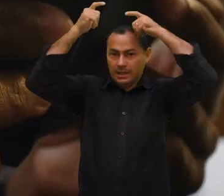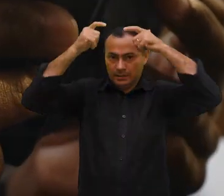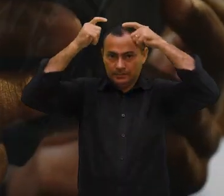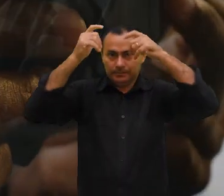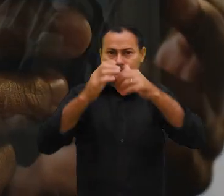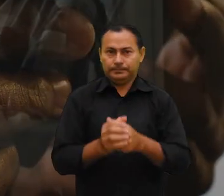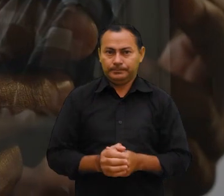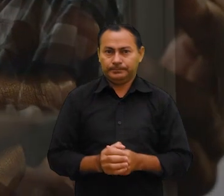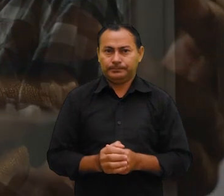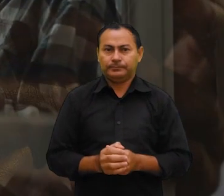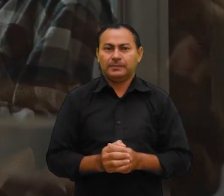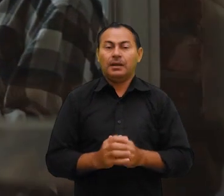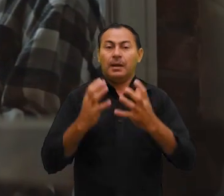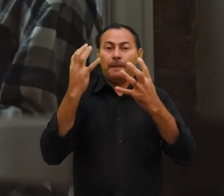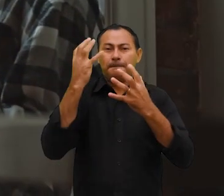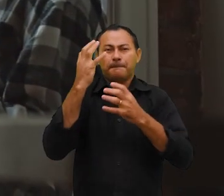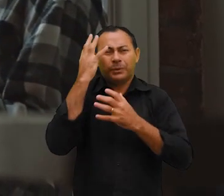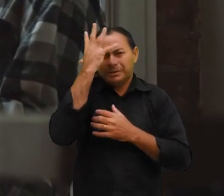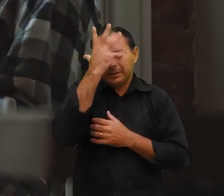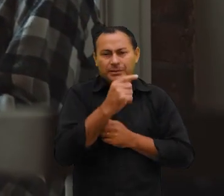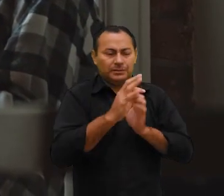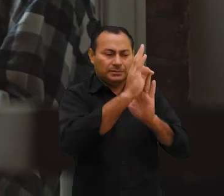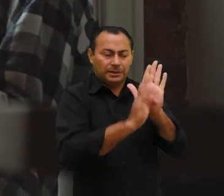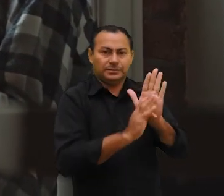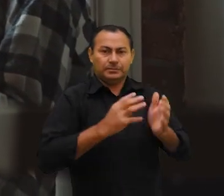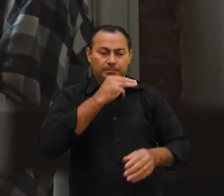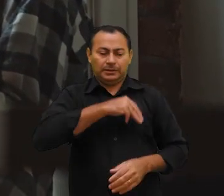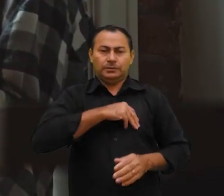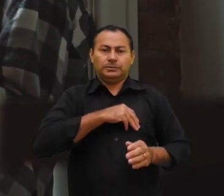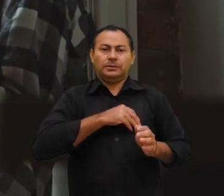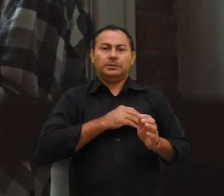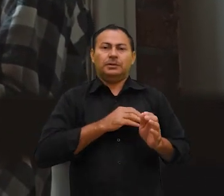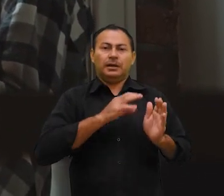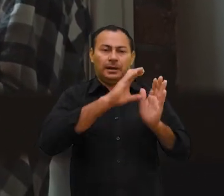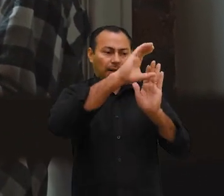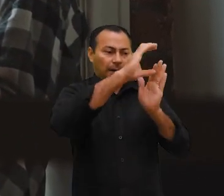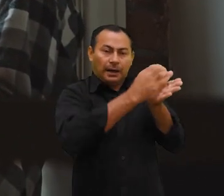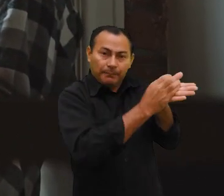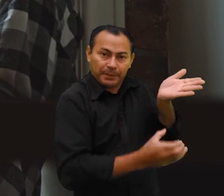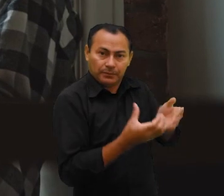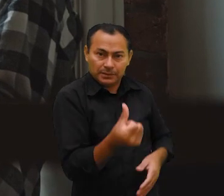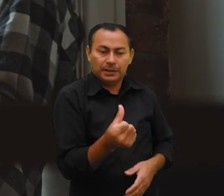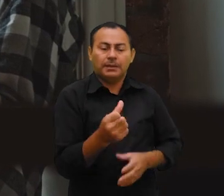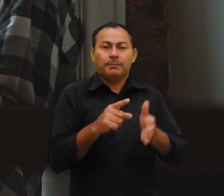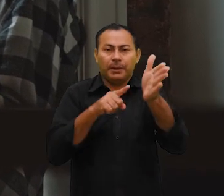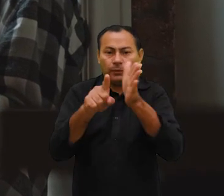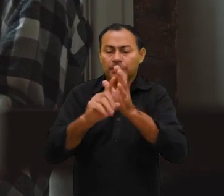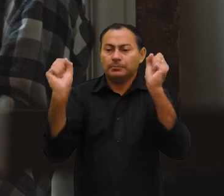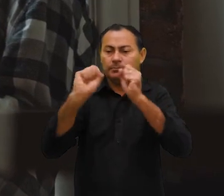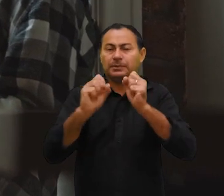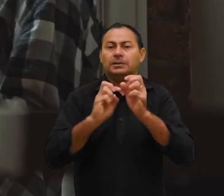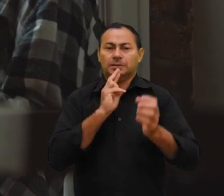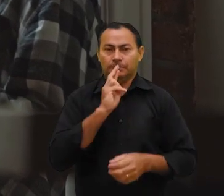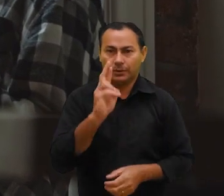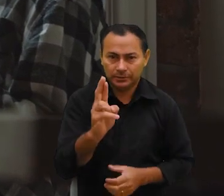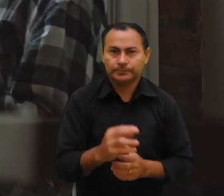e rei. Nesta maravilhosa passagem de Mateus, capítulo 6, com todas as suas perguntas e maravilhosas